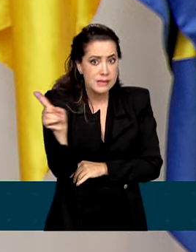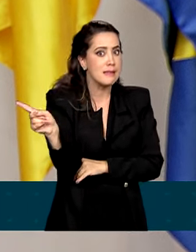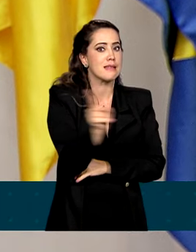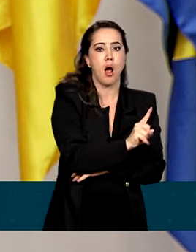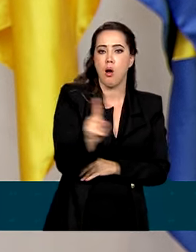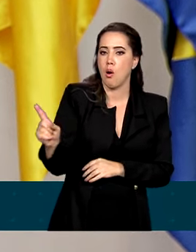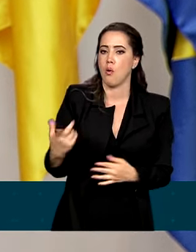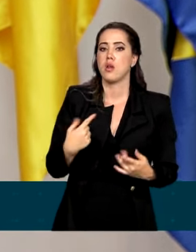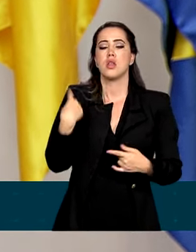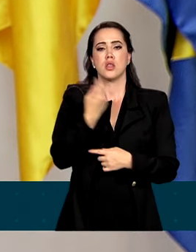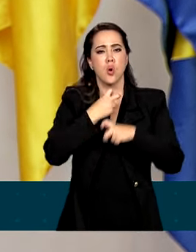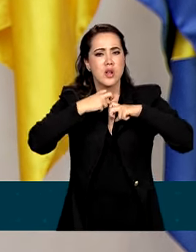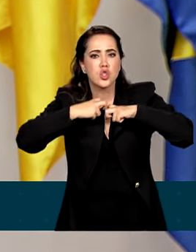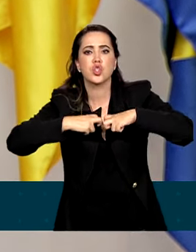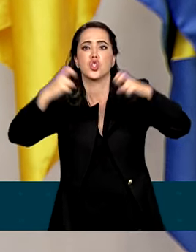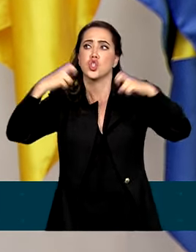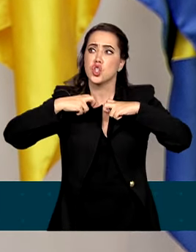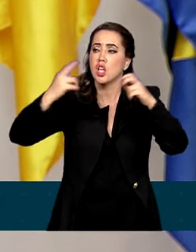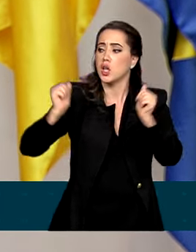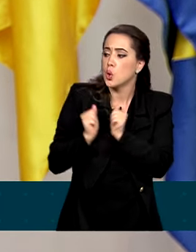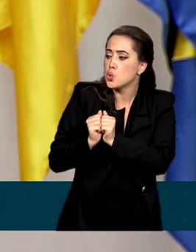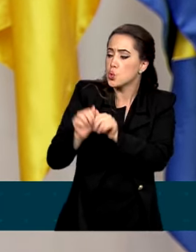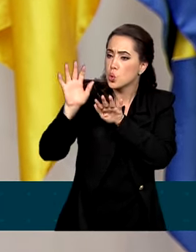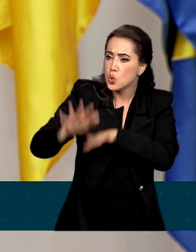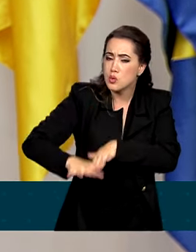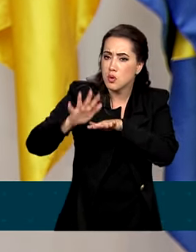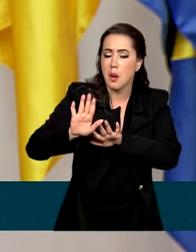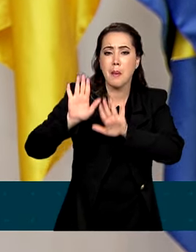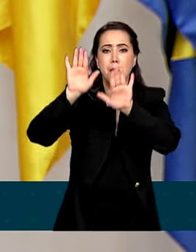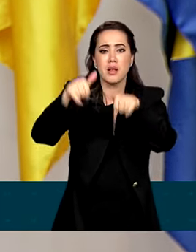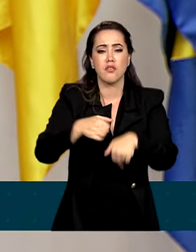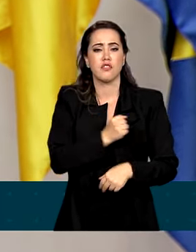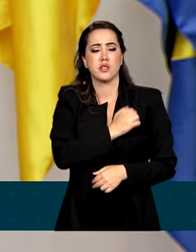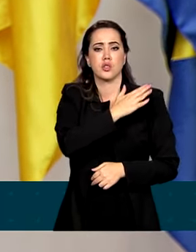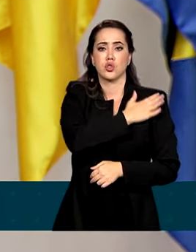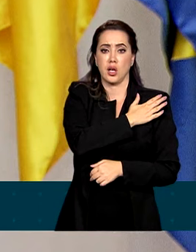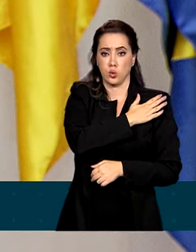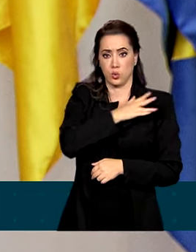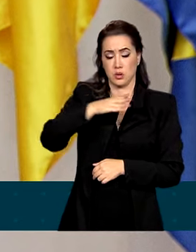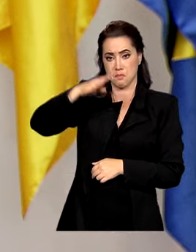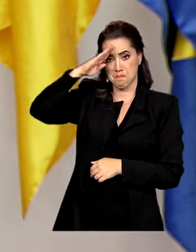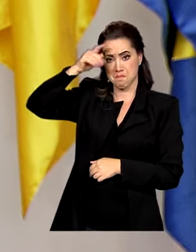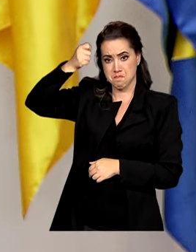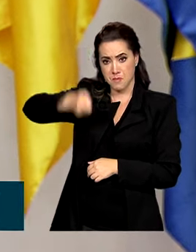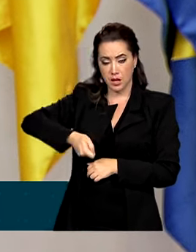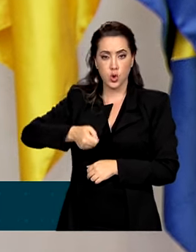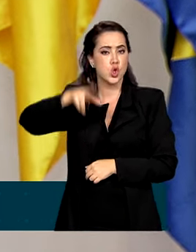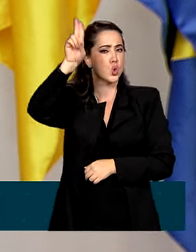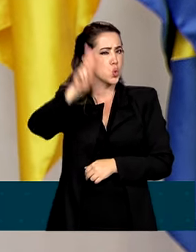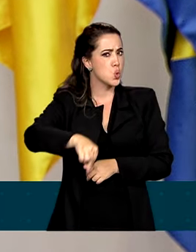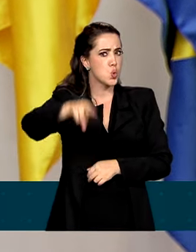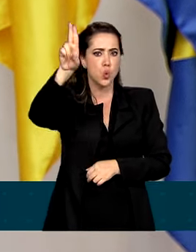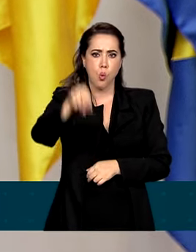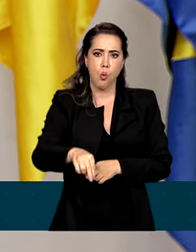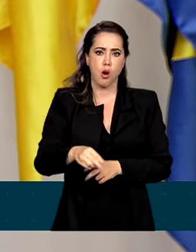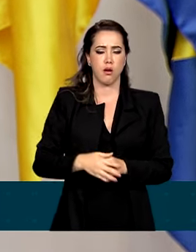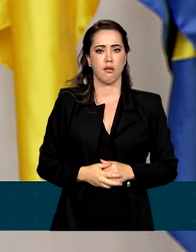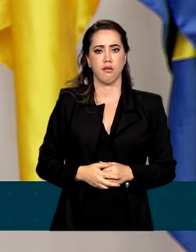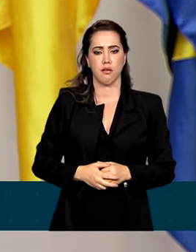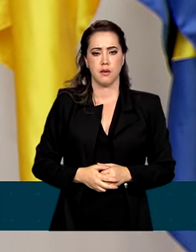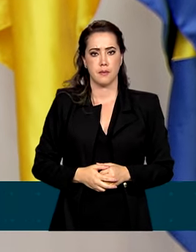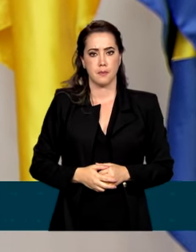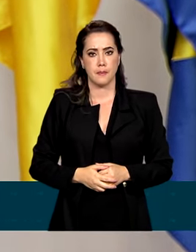isso, bradamos ao lado dos movimentos pelo fim da ditadura no país. Nunca mais, nunca mais.